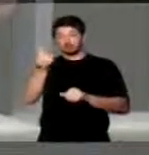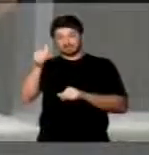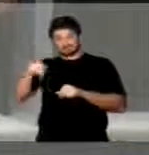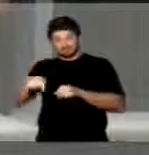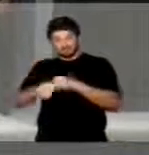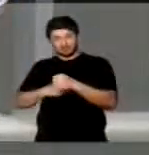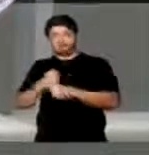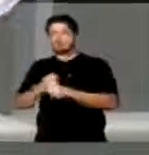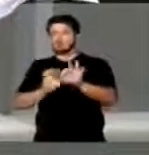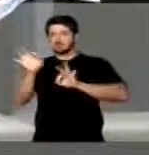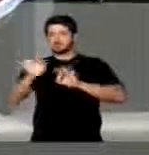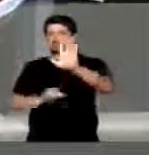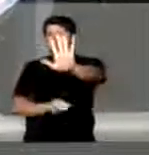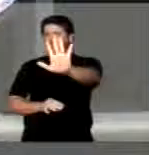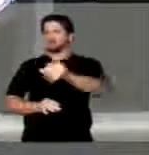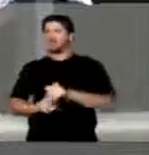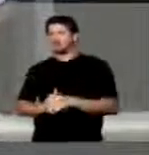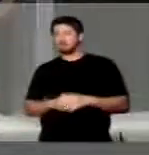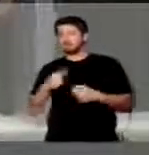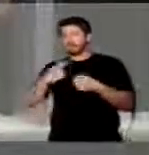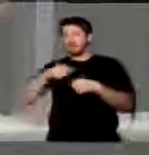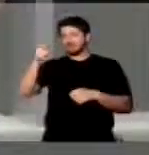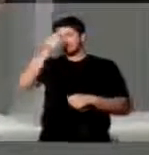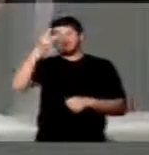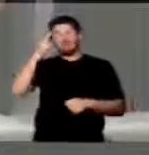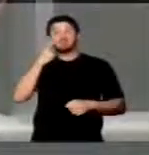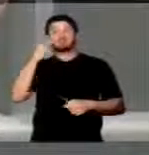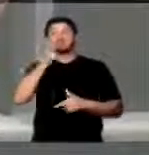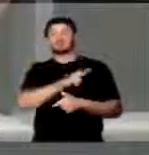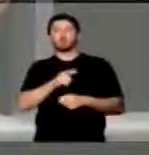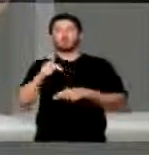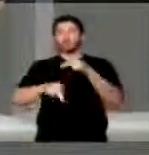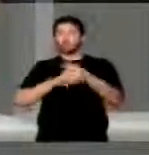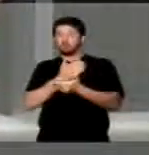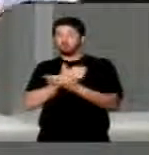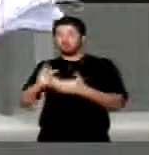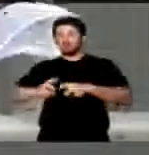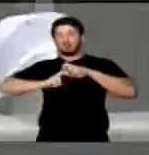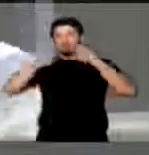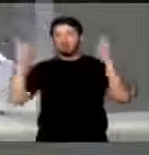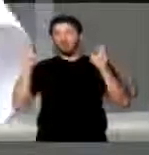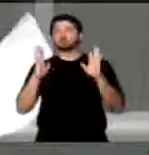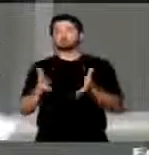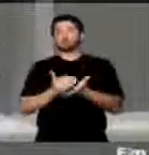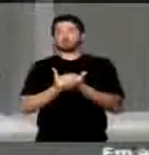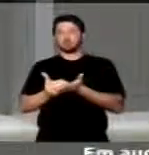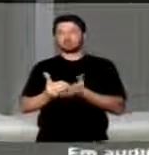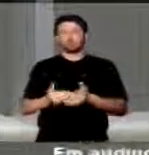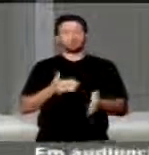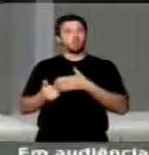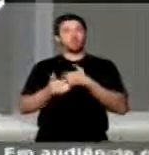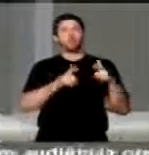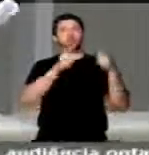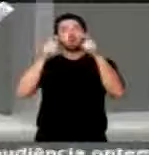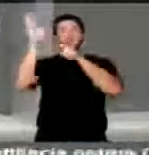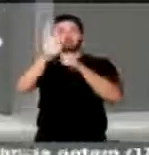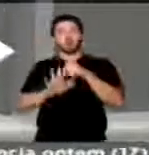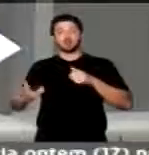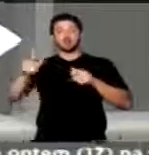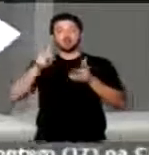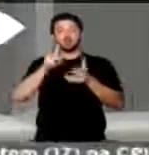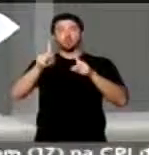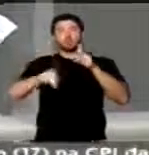ano, que se preparem para as eleições municipais. A reação popular começa a se manifestar. Em todos os cantos do Brasil, o povo se